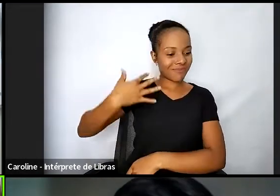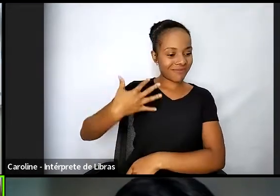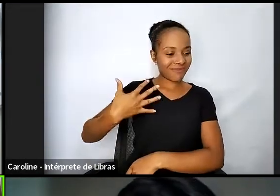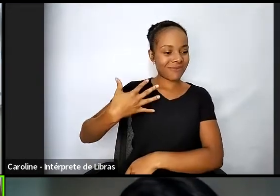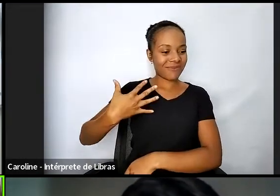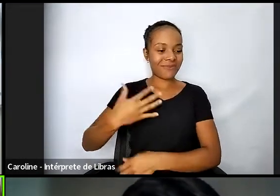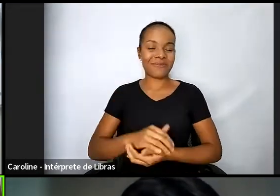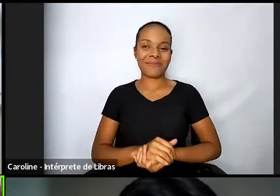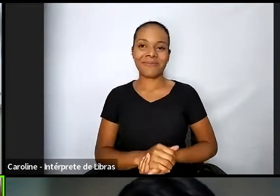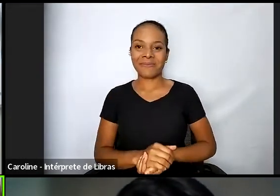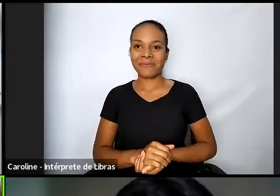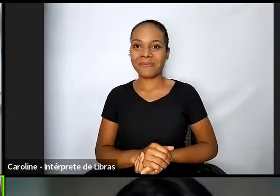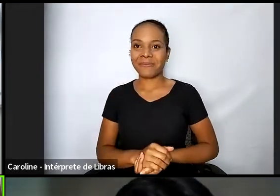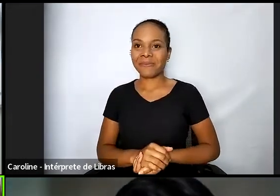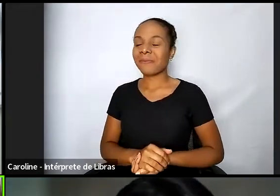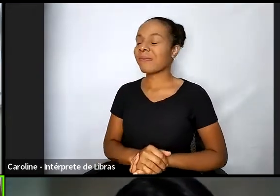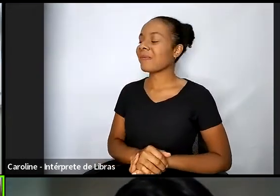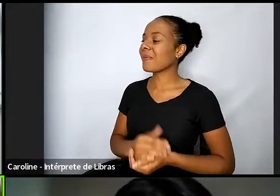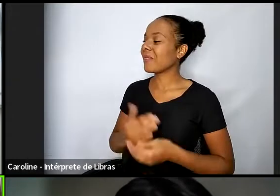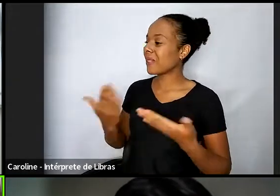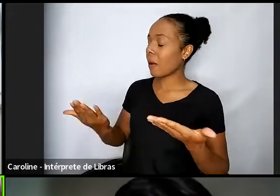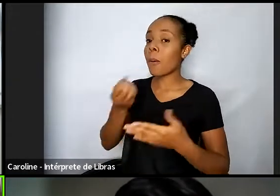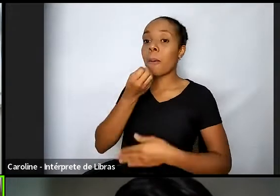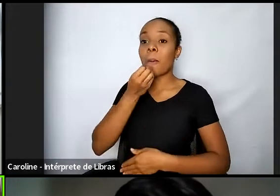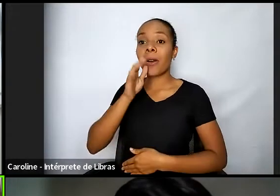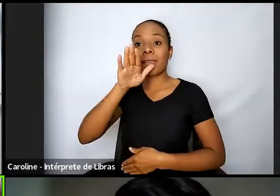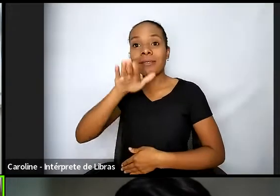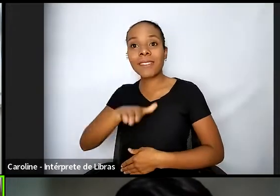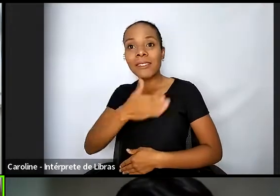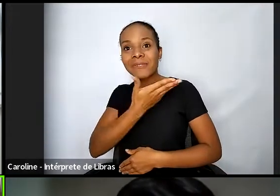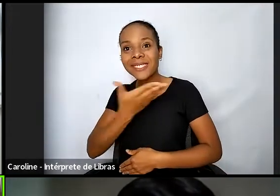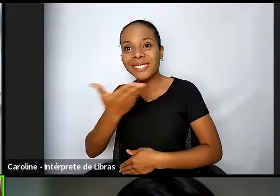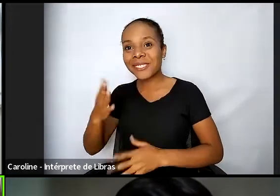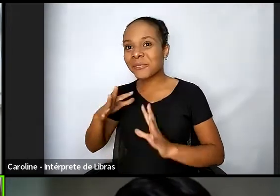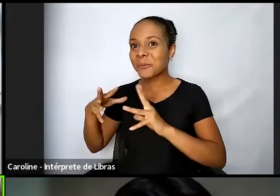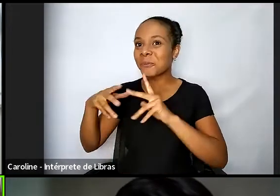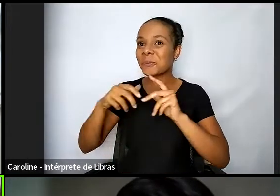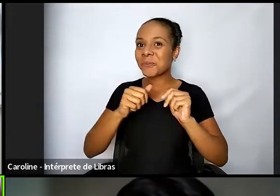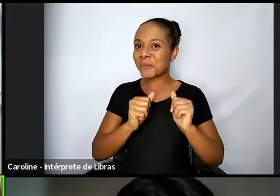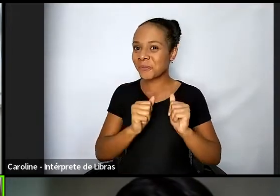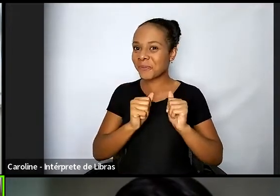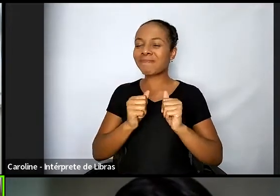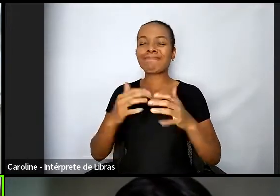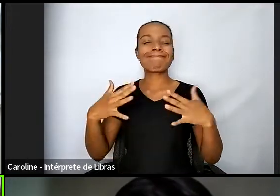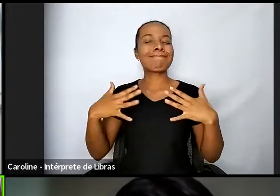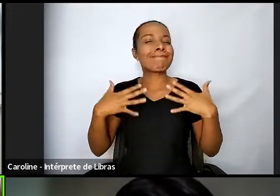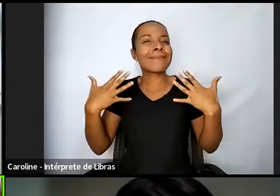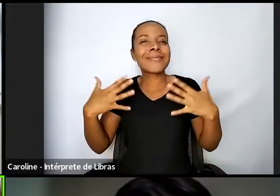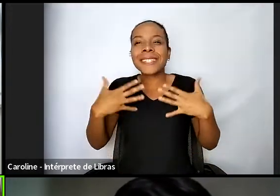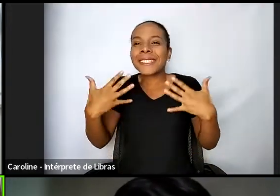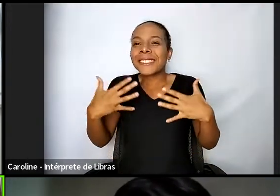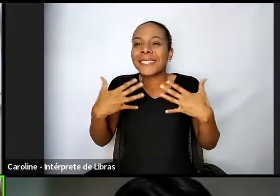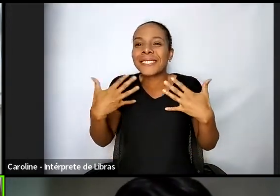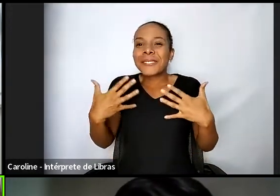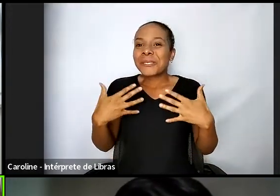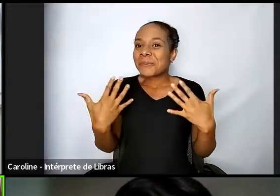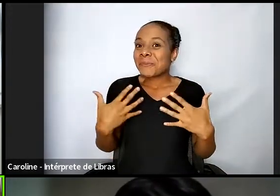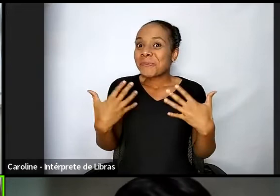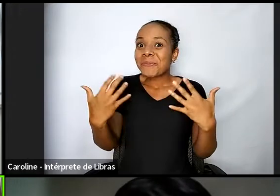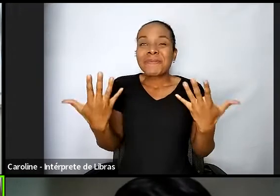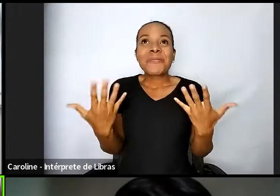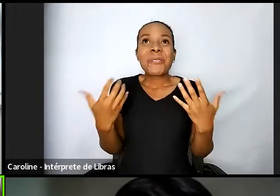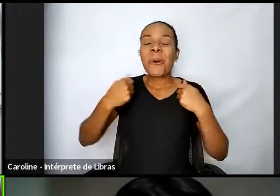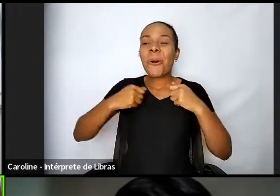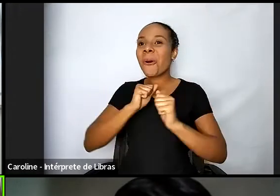Bem, boa tarde a todos, a todas. É uma alegria imensa. estava ansiosa